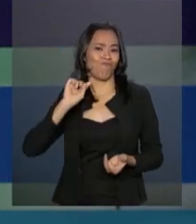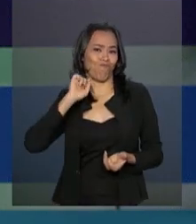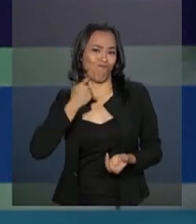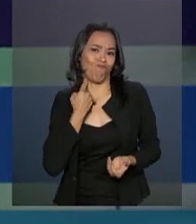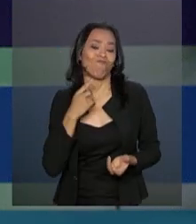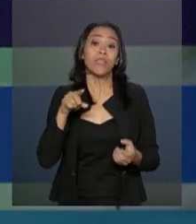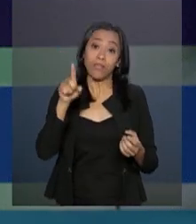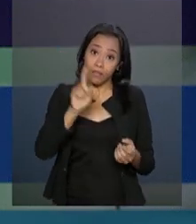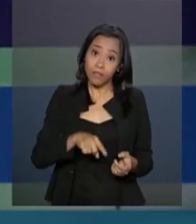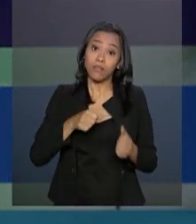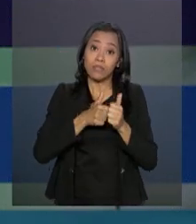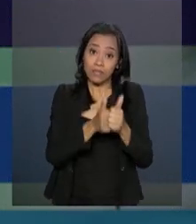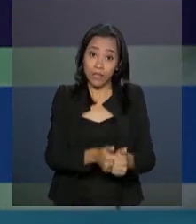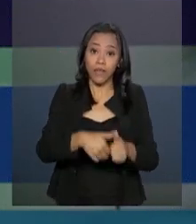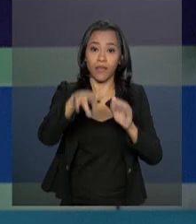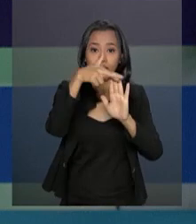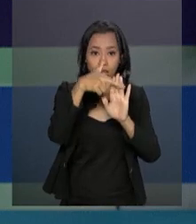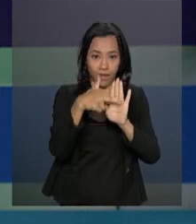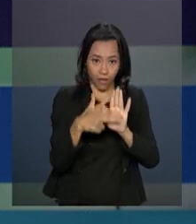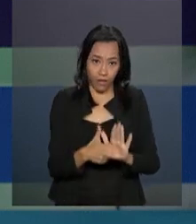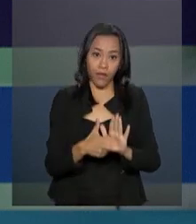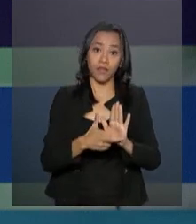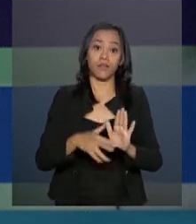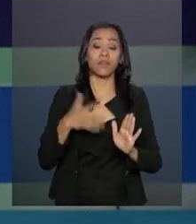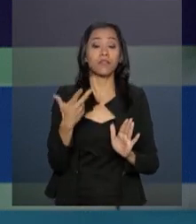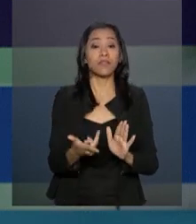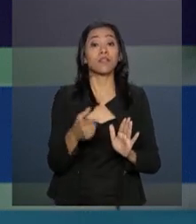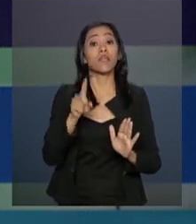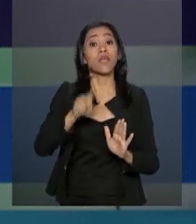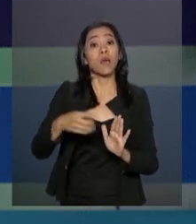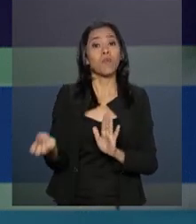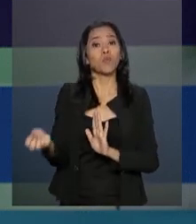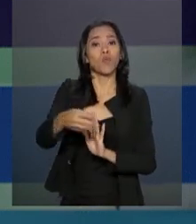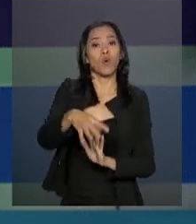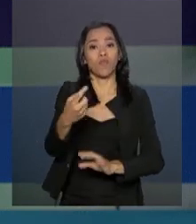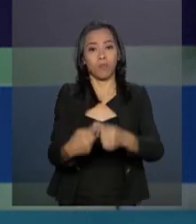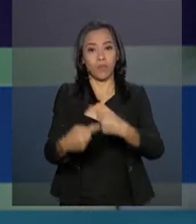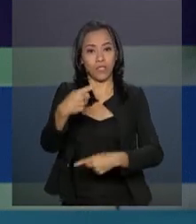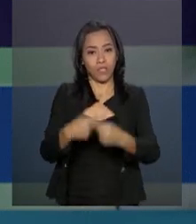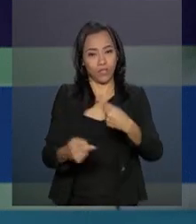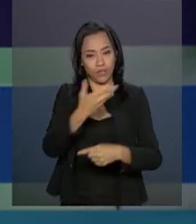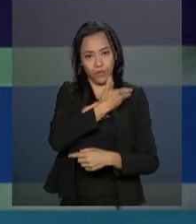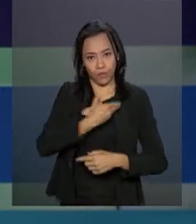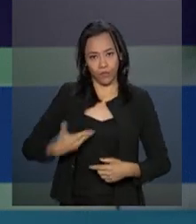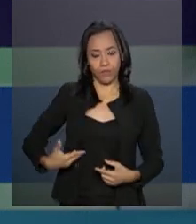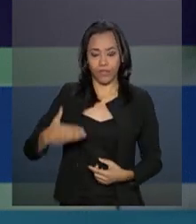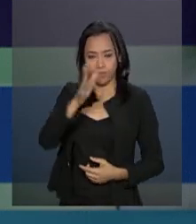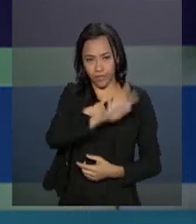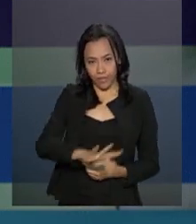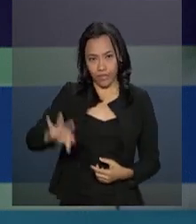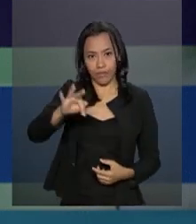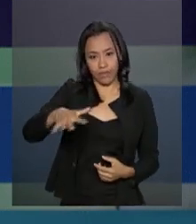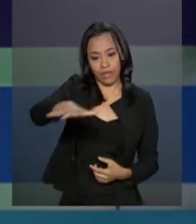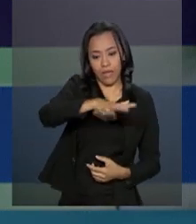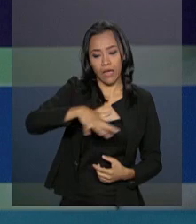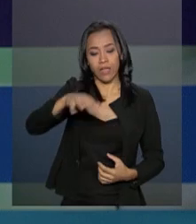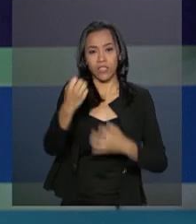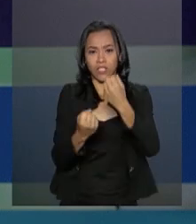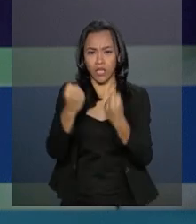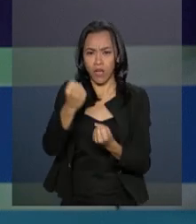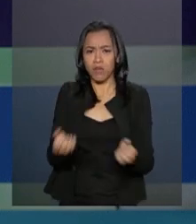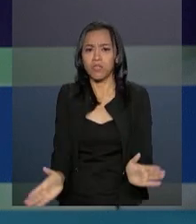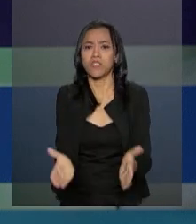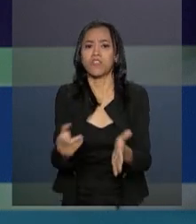dentro das diretrizes do programa Rota 2030, a nova política automotiva do governo federal que incentiva investimentos em